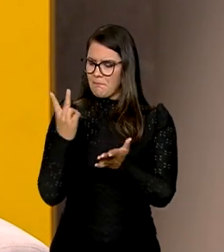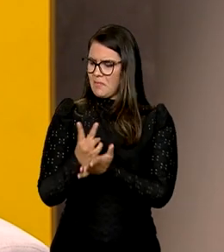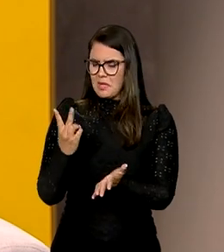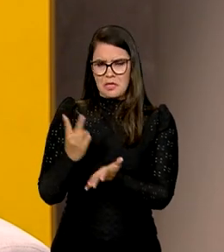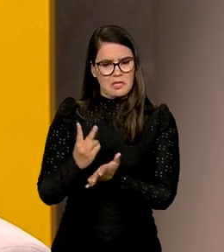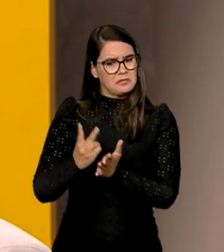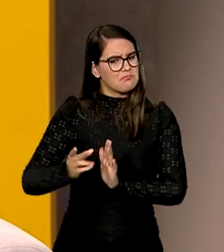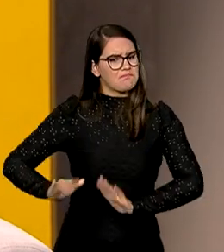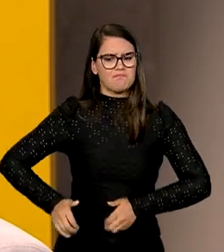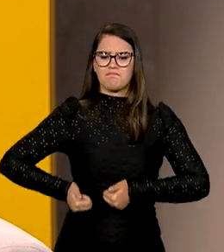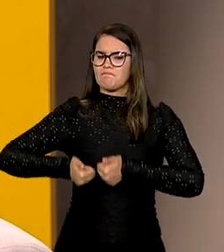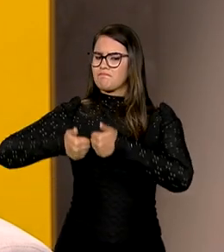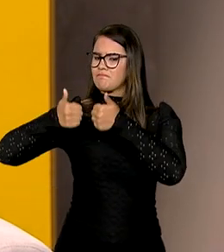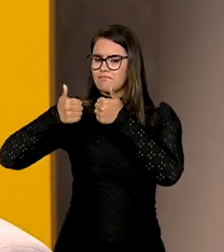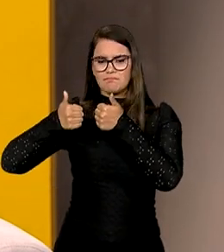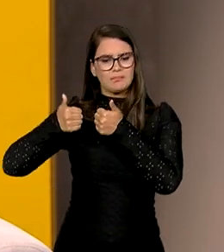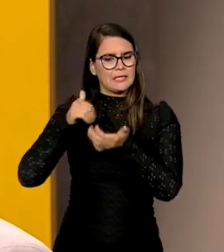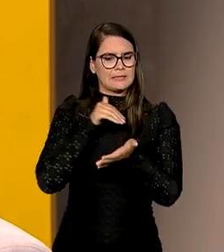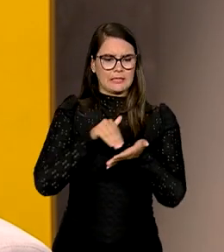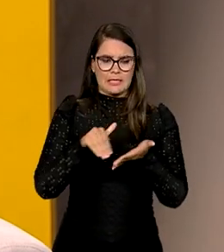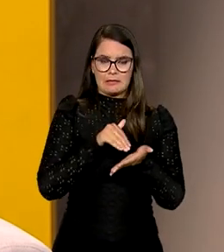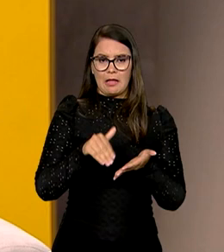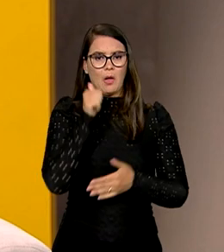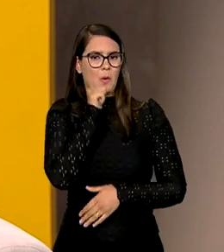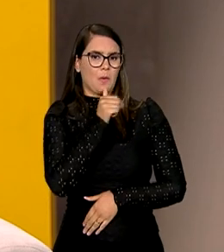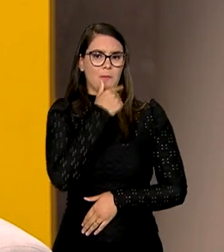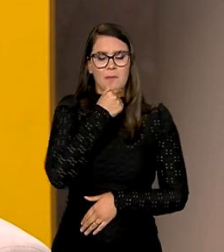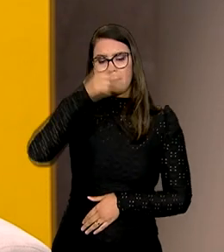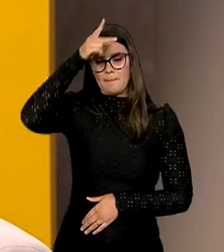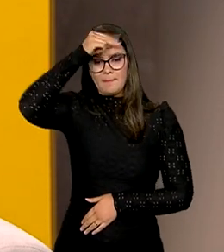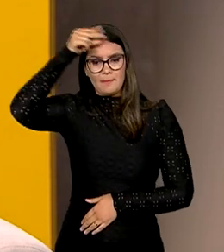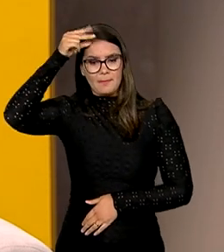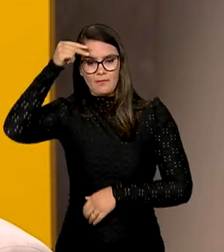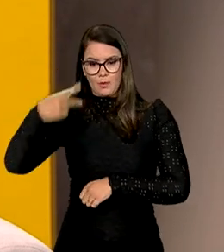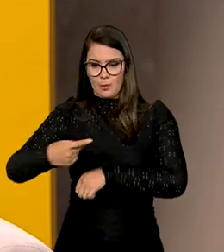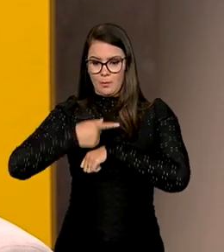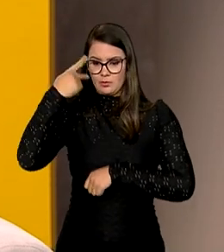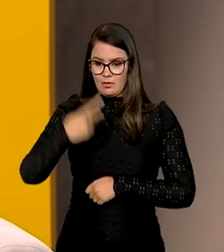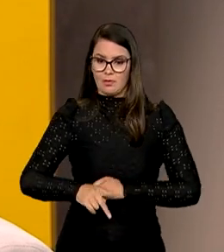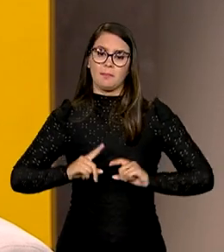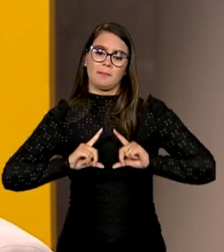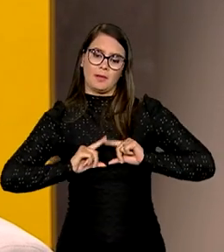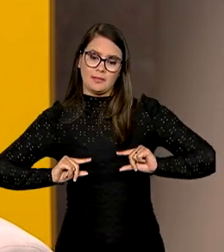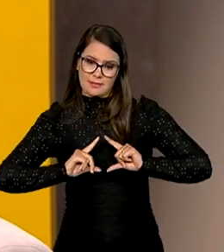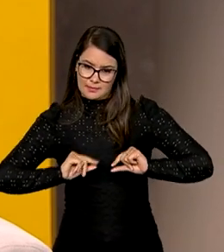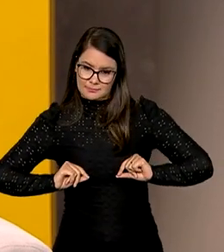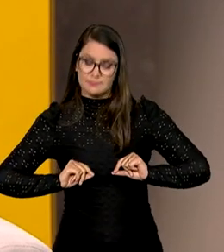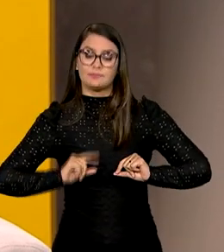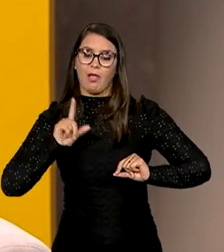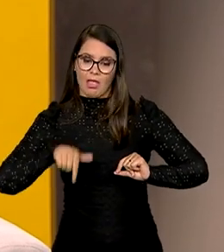qualidade com que os secretários, secretárias, prefeitos, vêm buscar aqui na esplanada dos ministérios. São